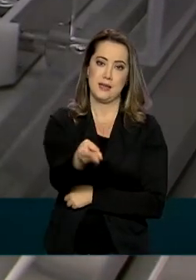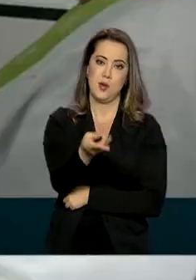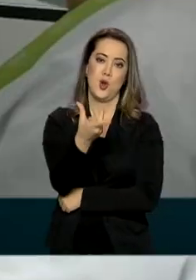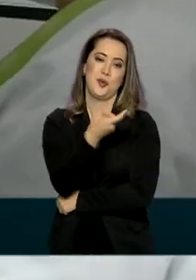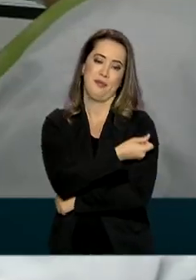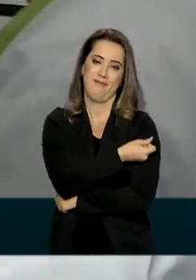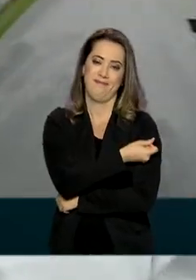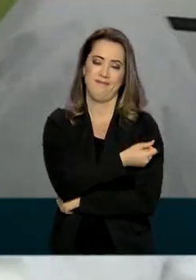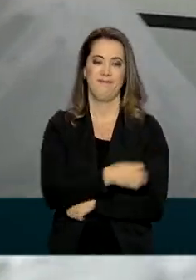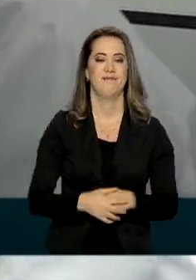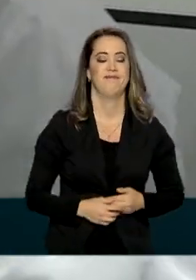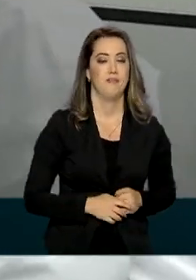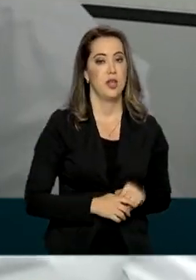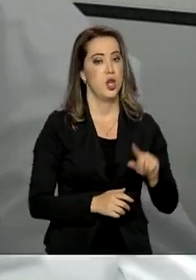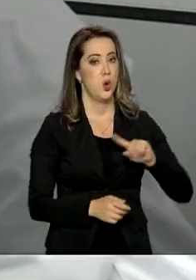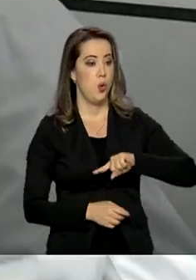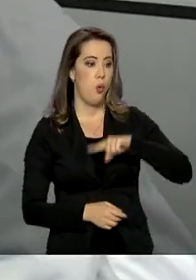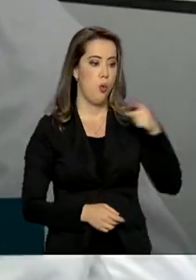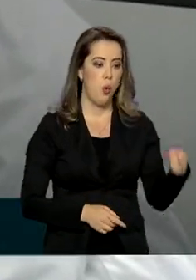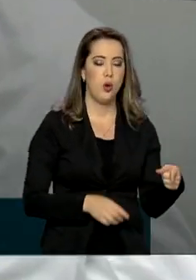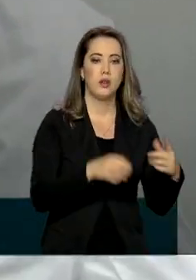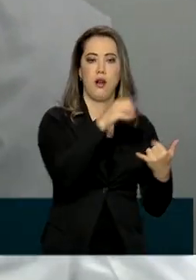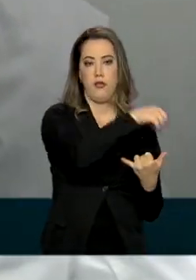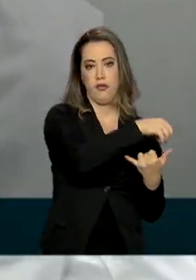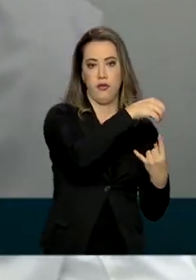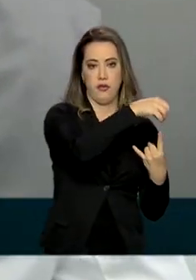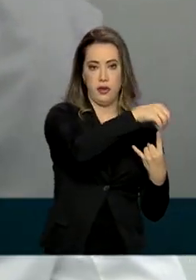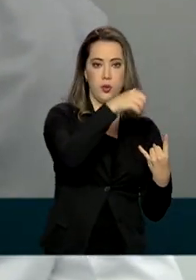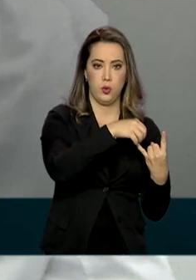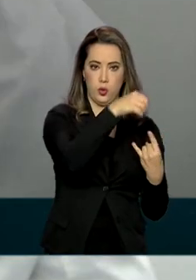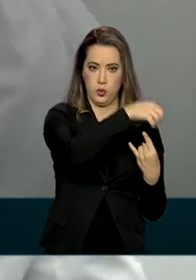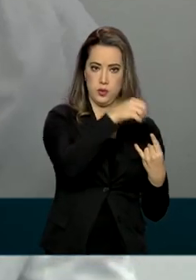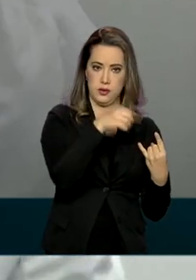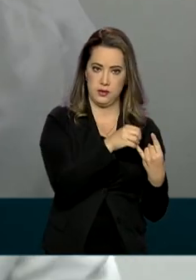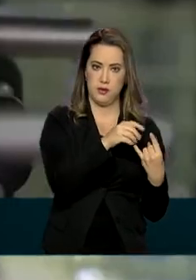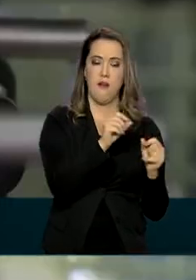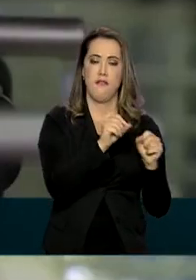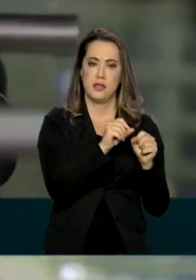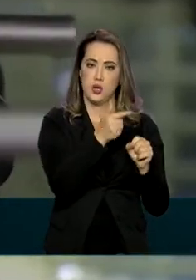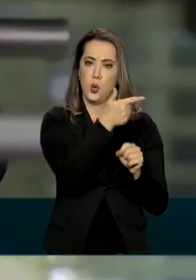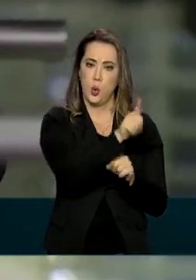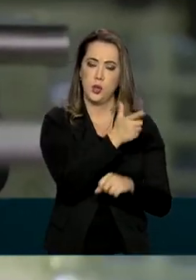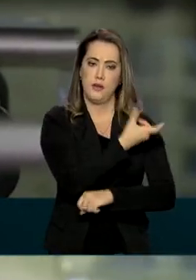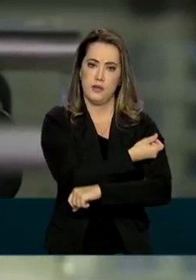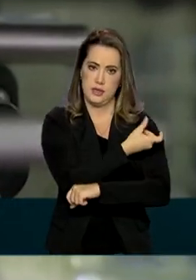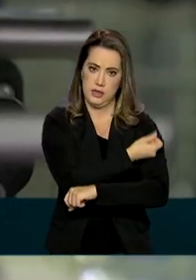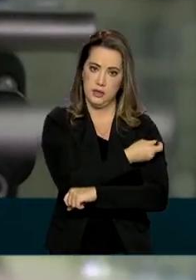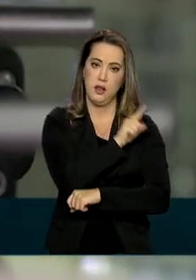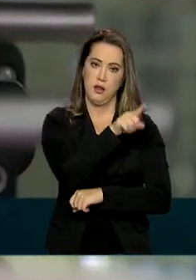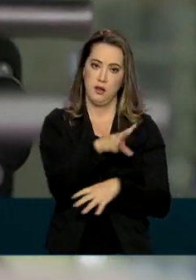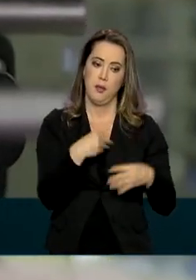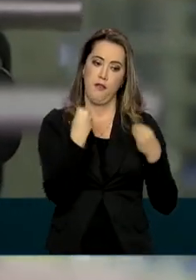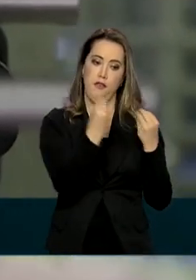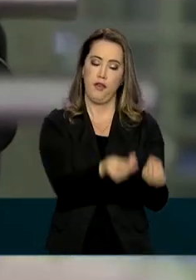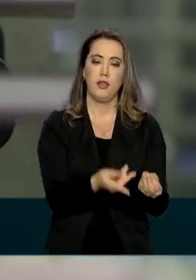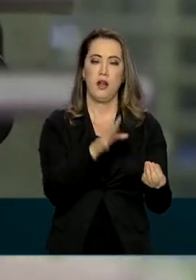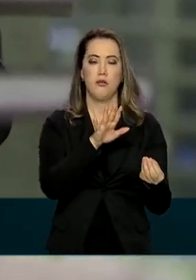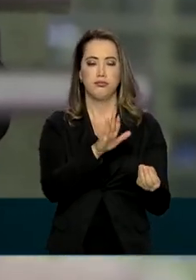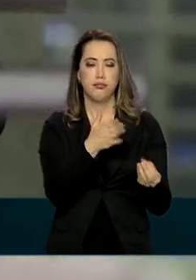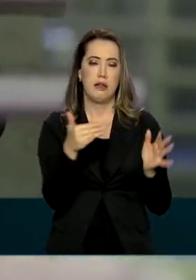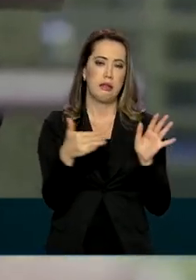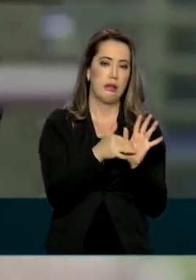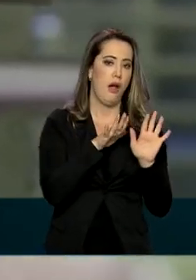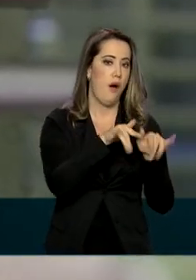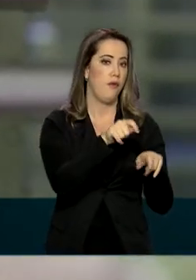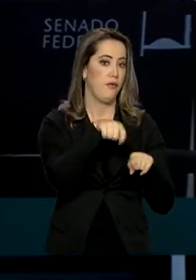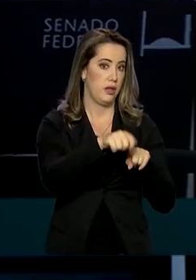doses. Já a Fiocruz, que está produzindo vacinas da AstraZeneca, deve entregar a primeira remessa até